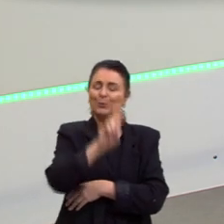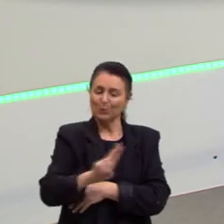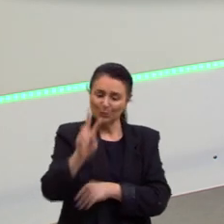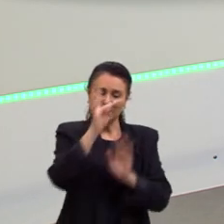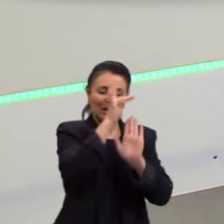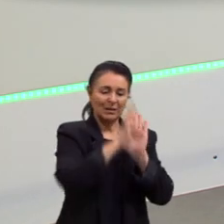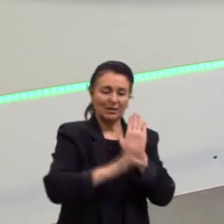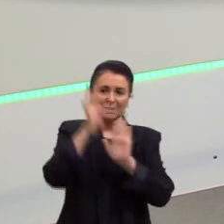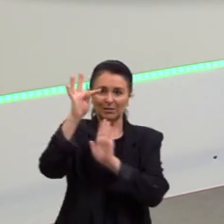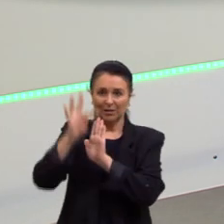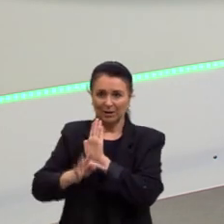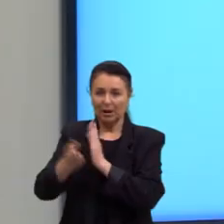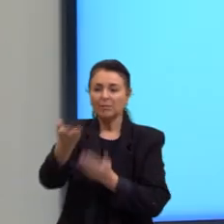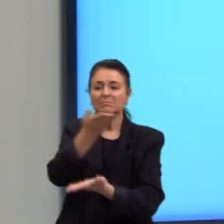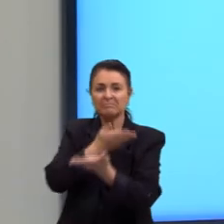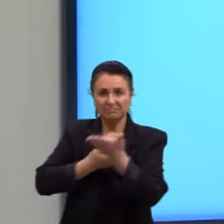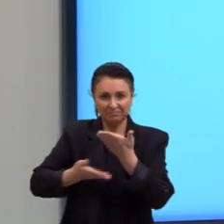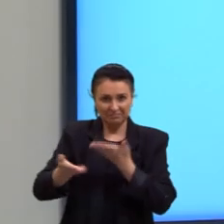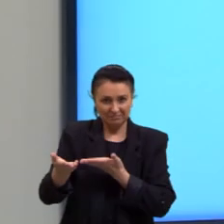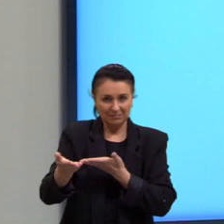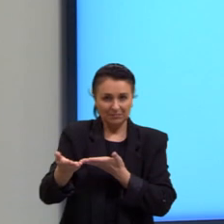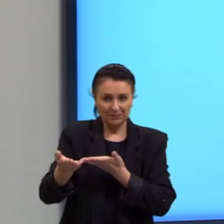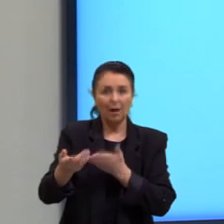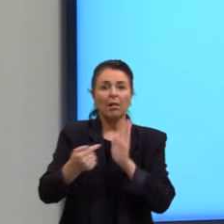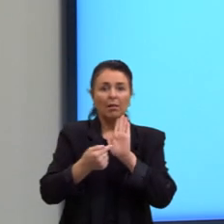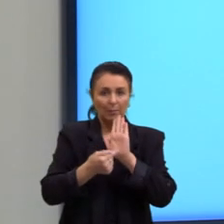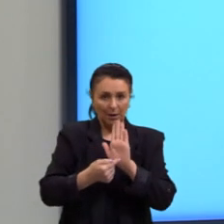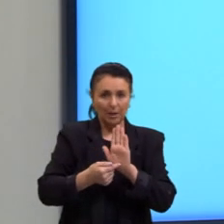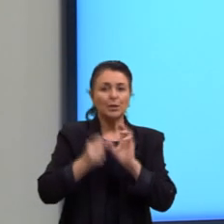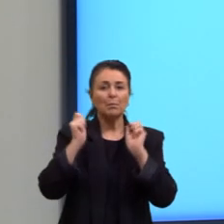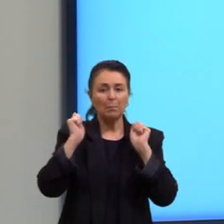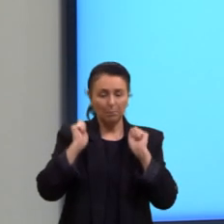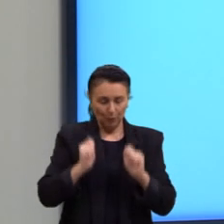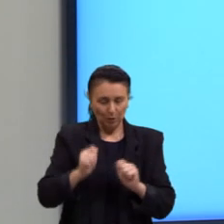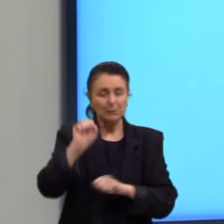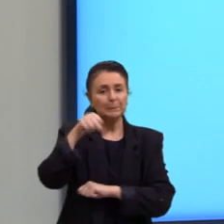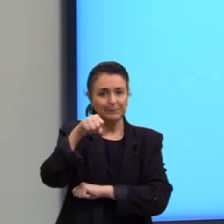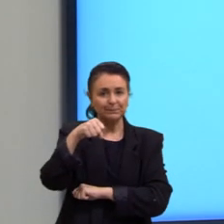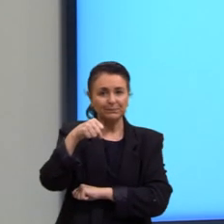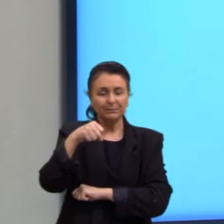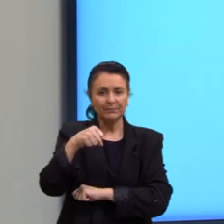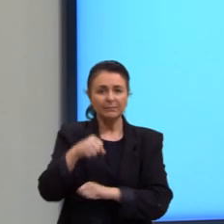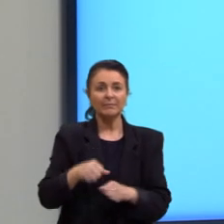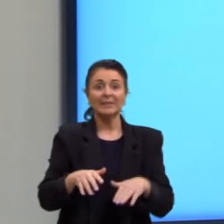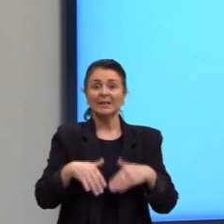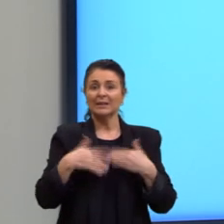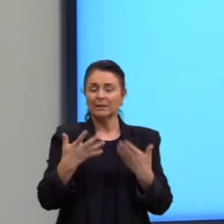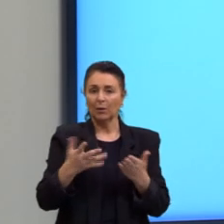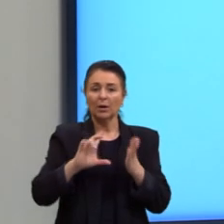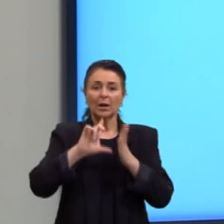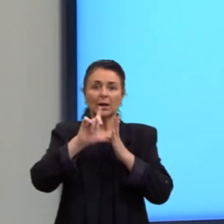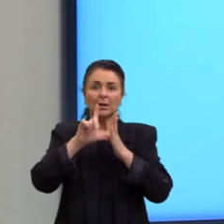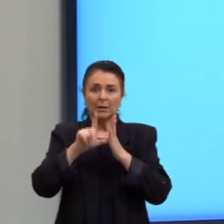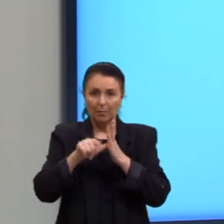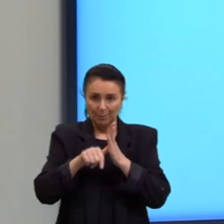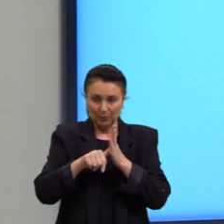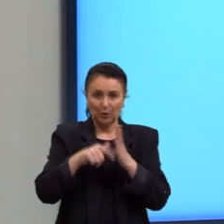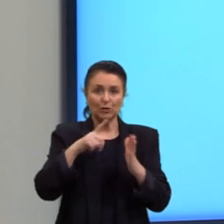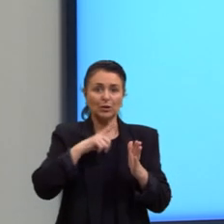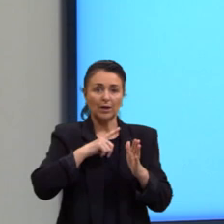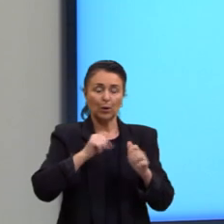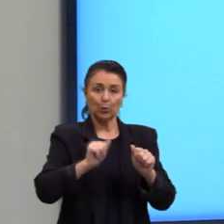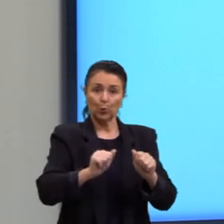sim, é possível, ela aparece. Desse modo, a posse de documentos,